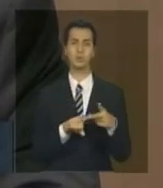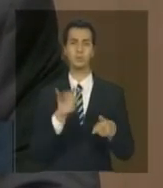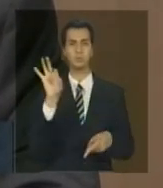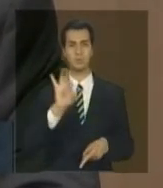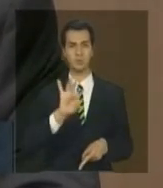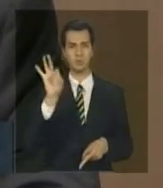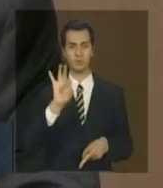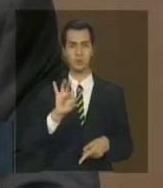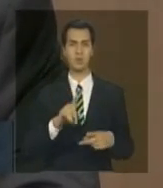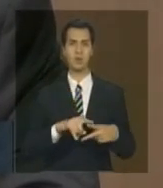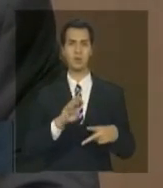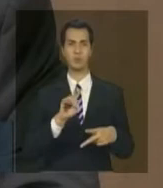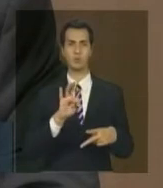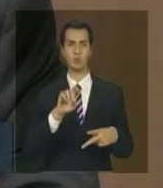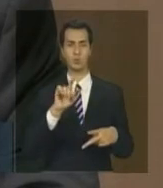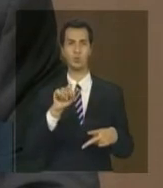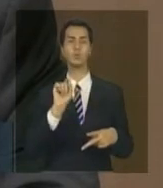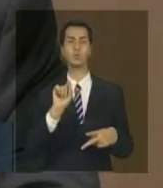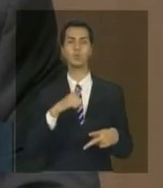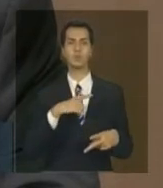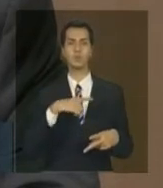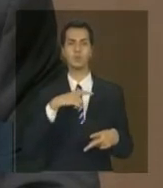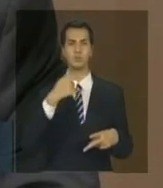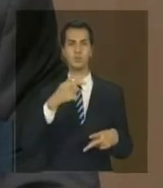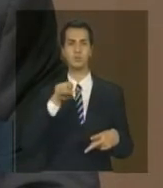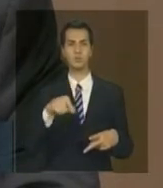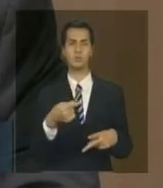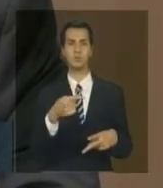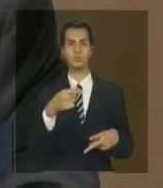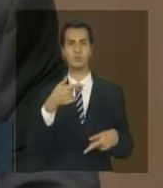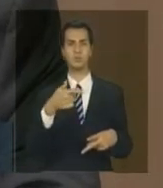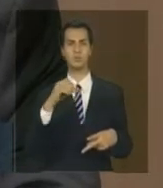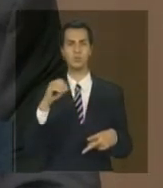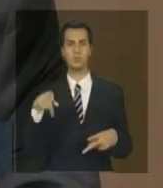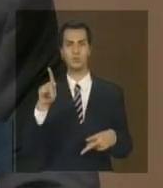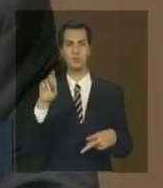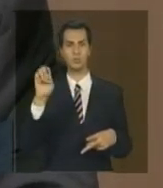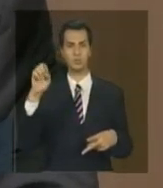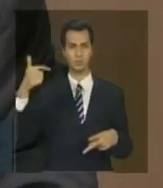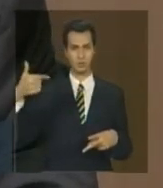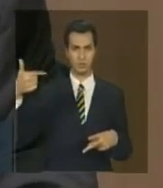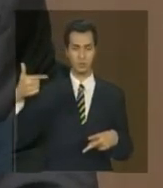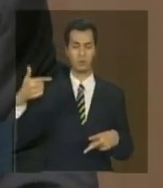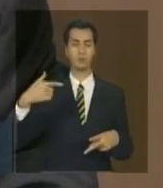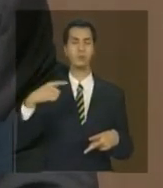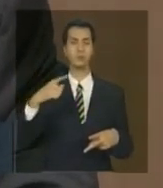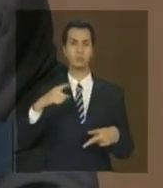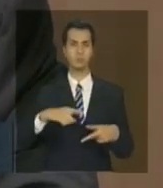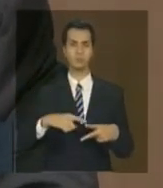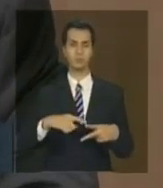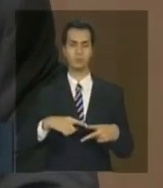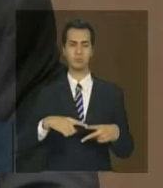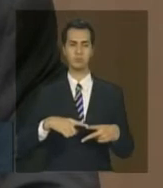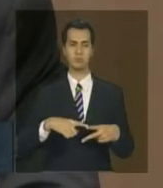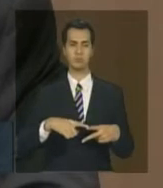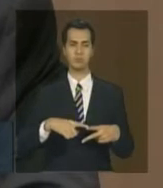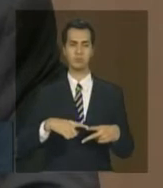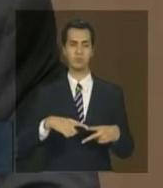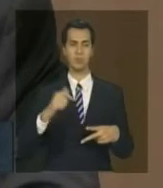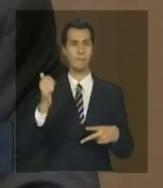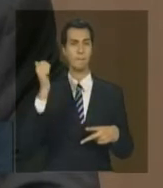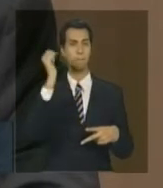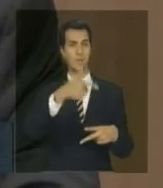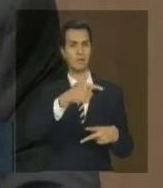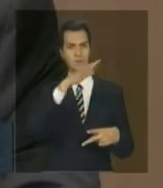em valores absolutos 7.637 km² acima do valor absoluto desmatado na Amazônia